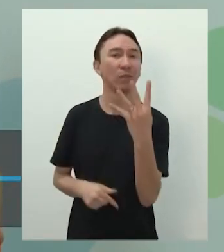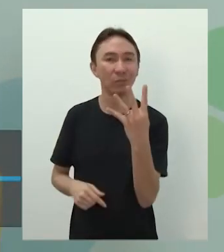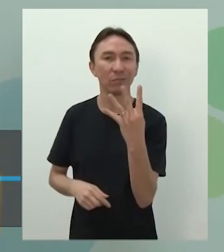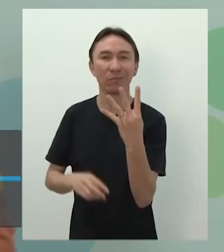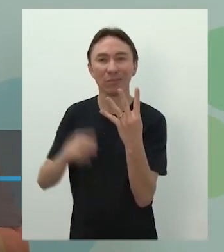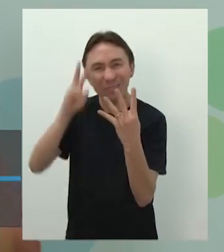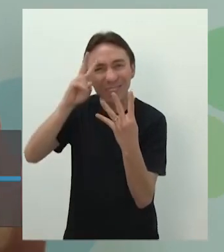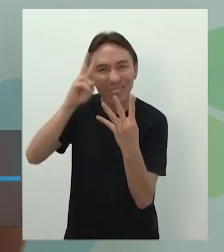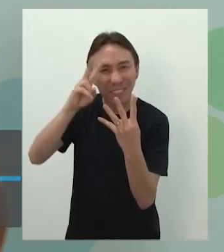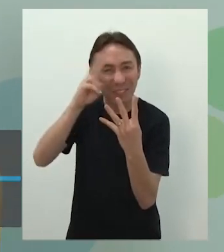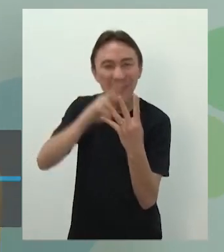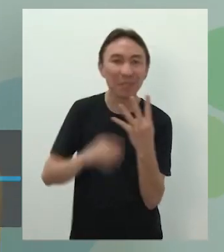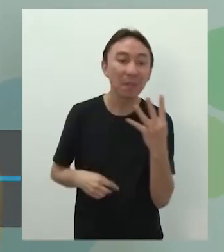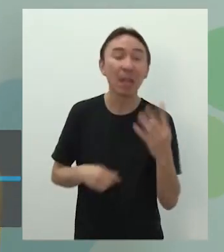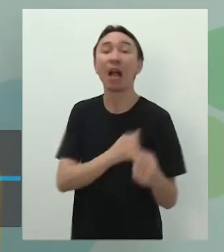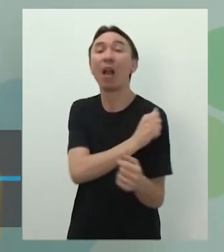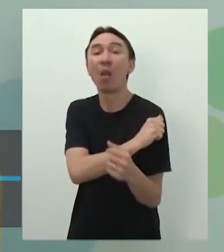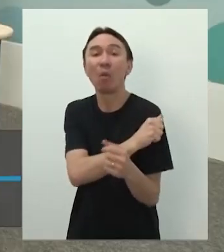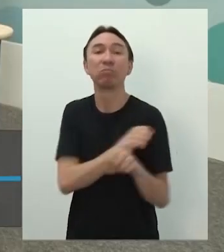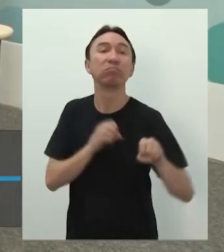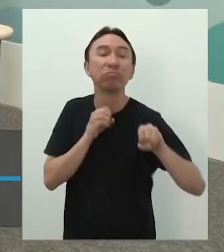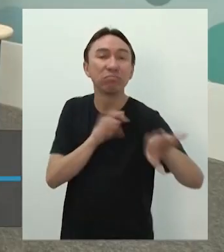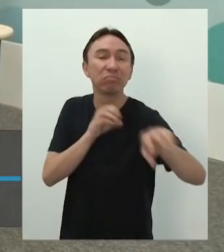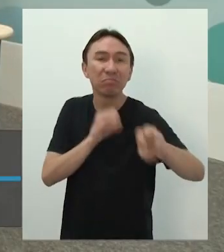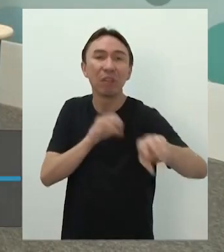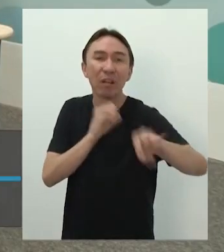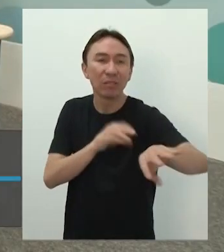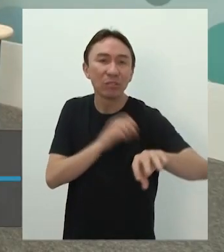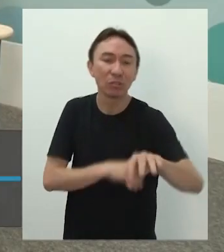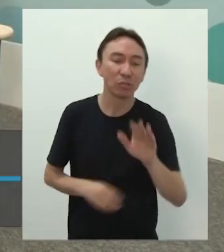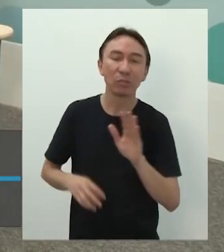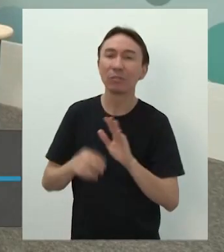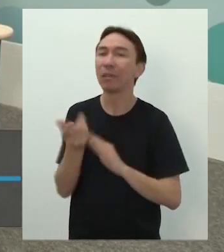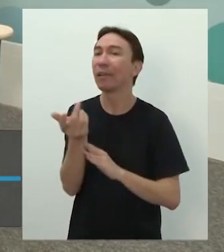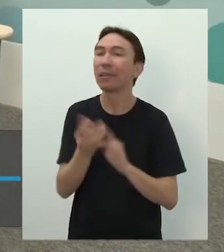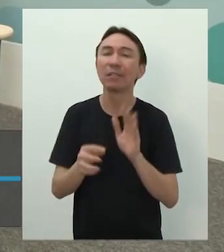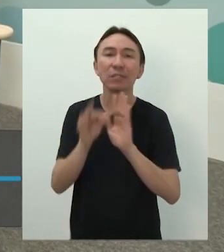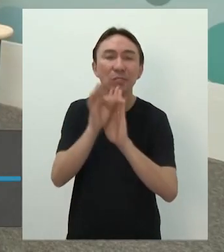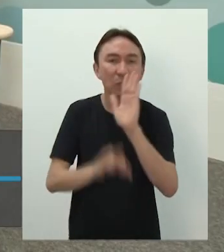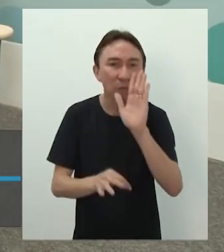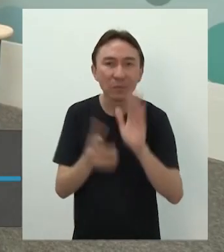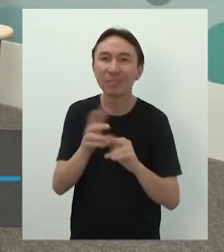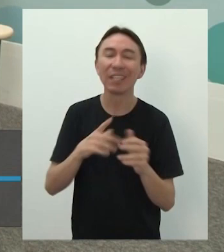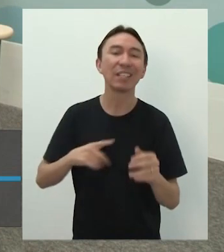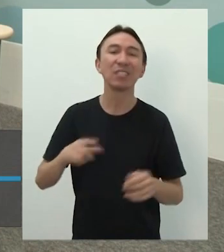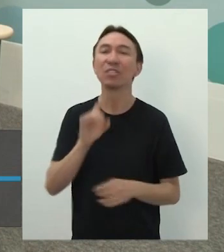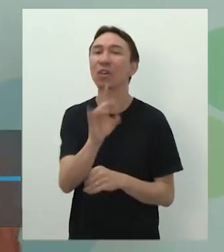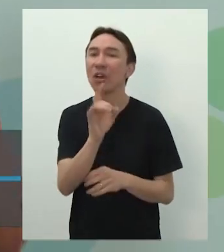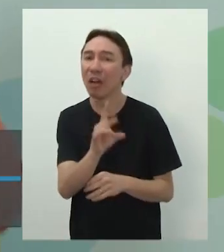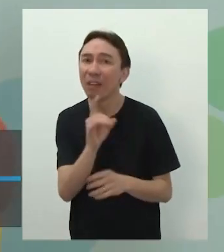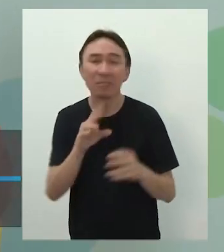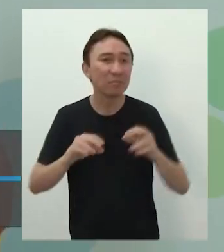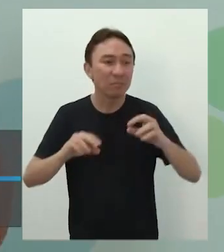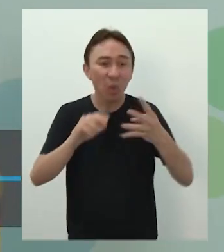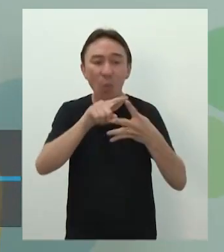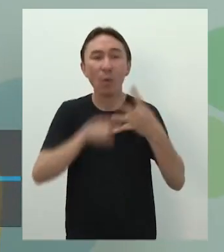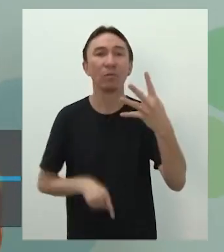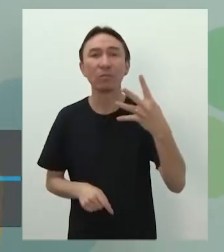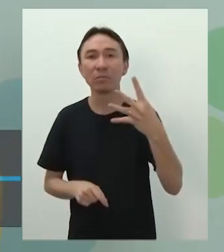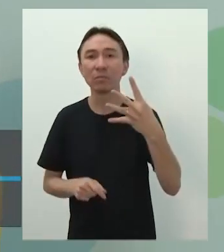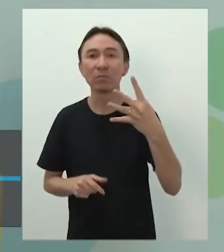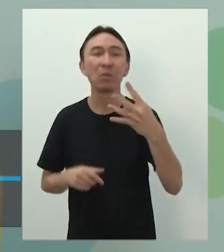os quatro que o dissertativo a gente unia o expositivo e o argumentativo junto, não é? Aí depois